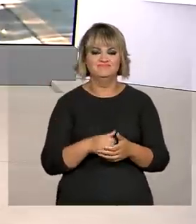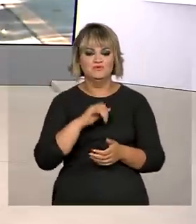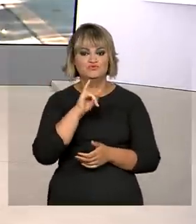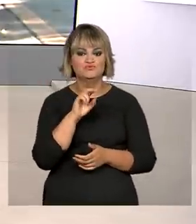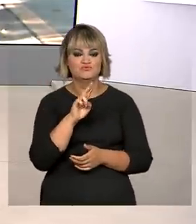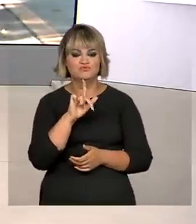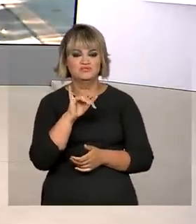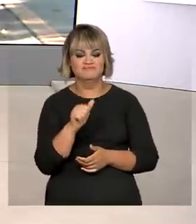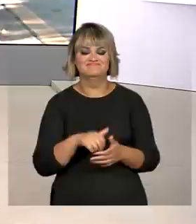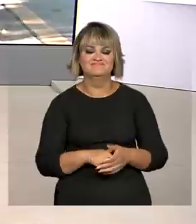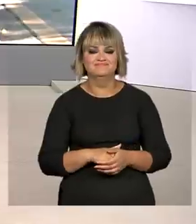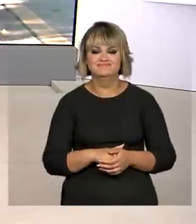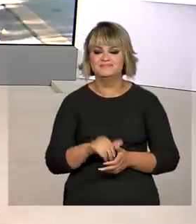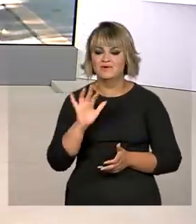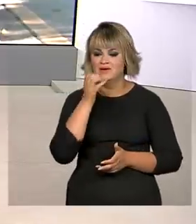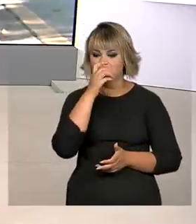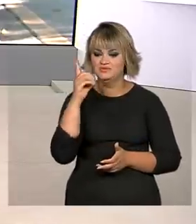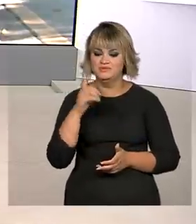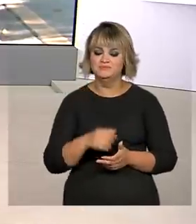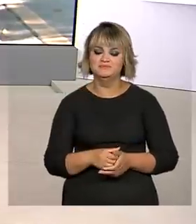que tem mais informações para a gente. Bom dia, Júlia.